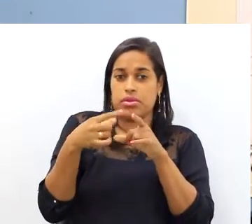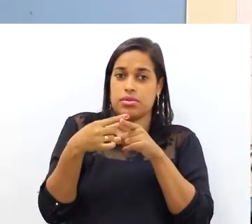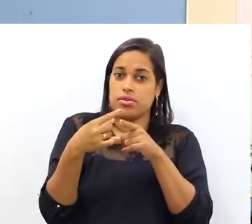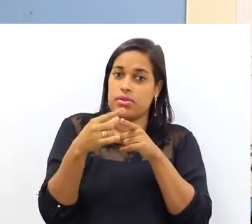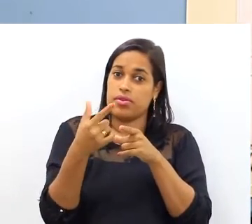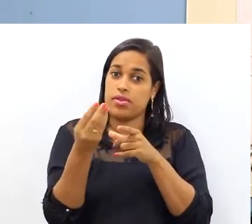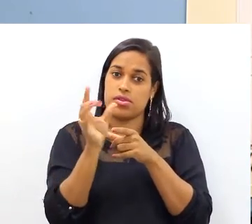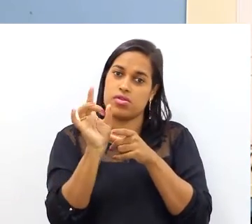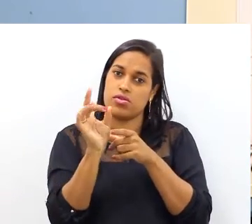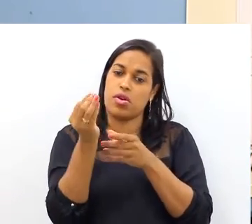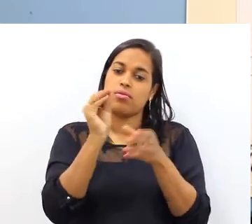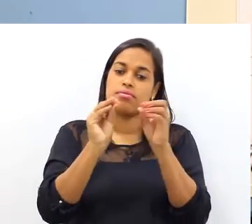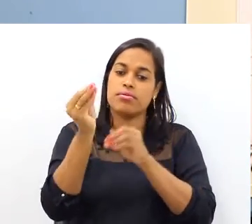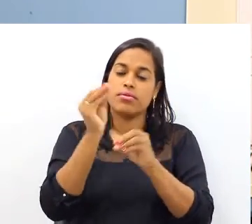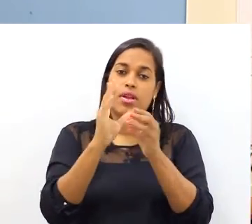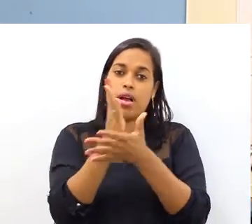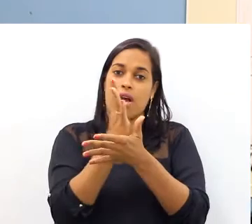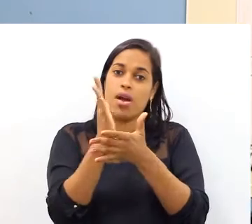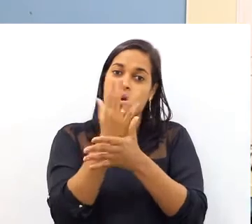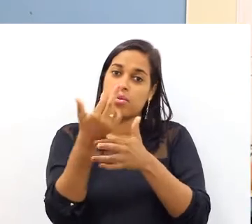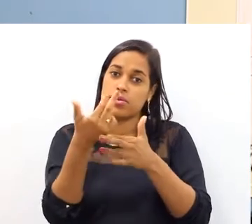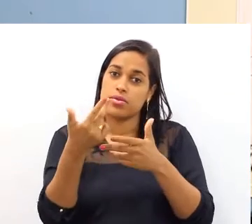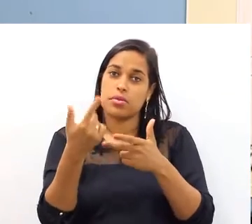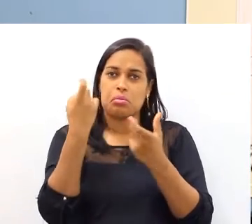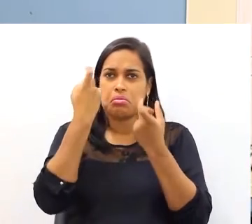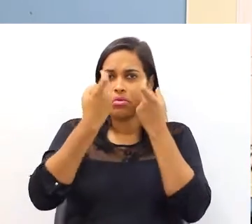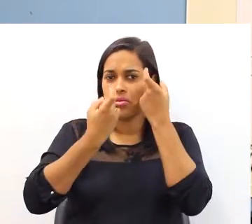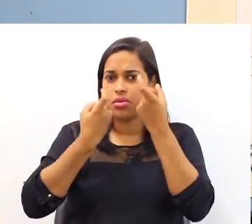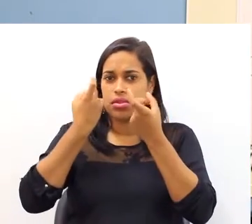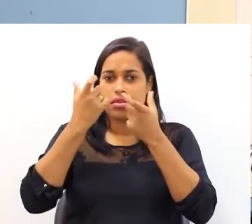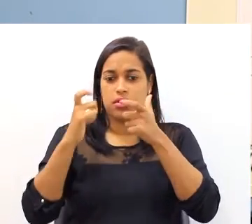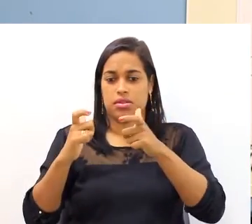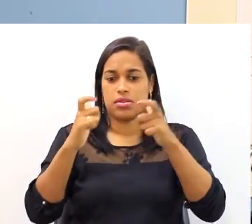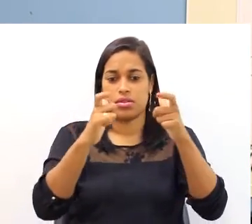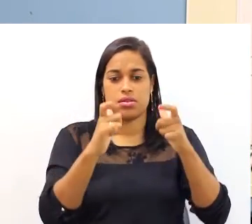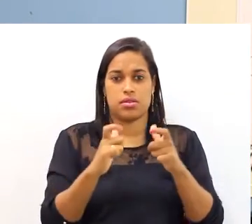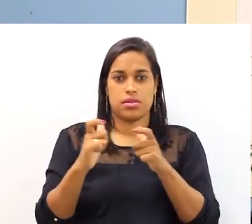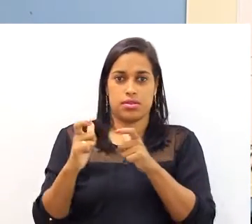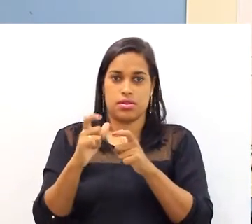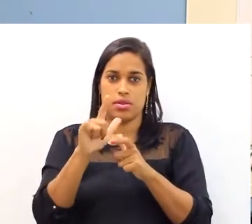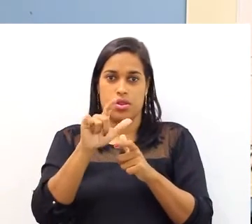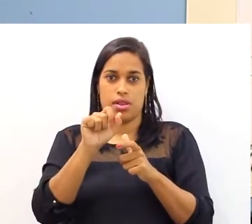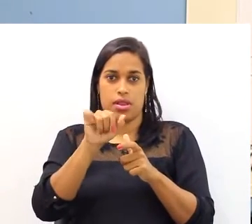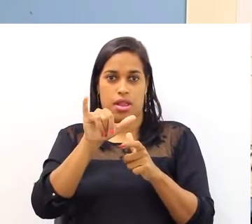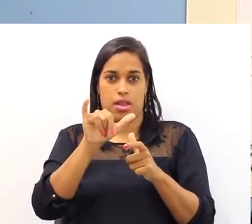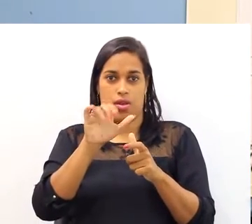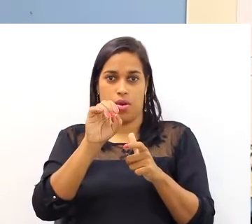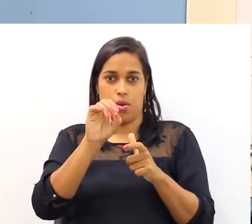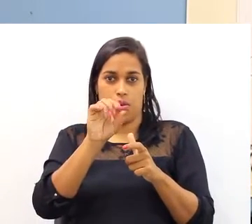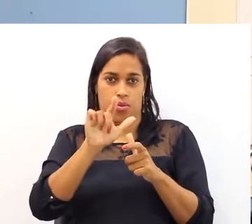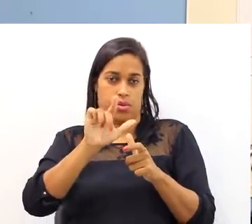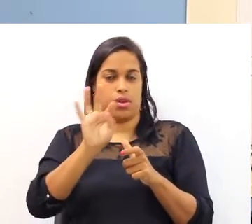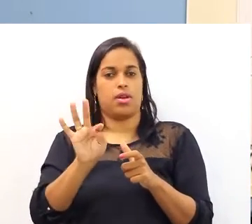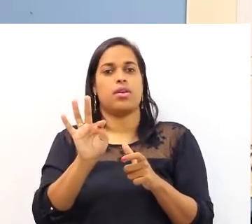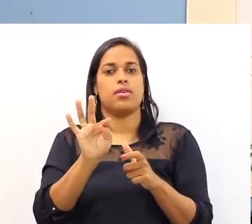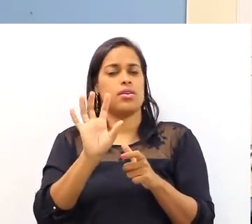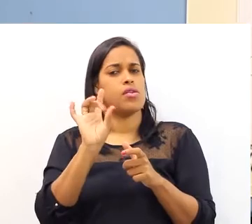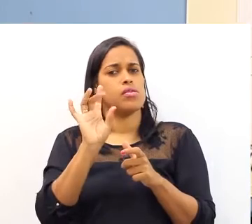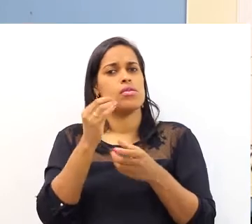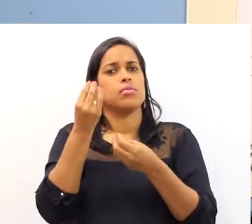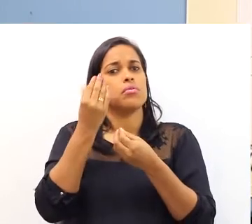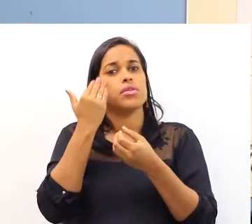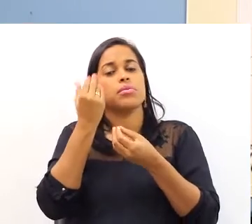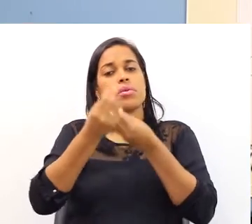simplesmente inserir alguns objetos aí, sem me preocupar muito com o layout, tá? Mas é só para a gente saber como inserir